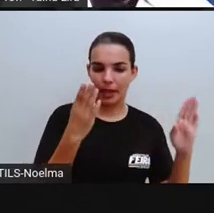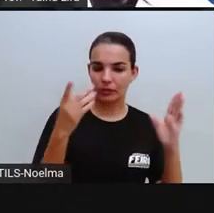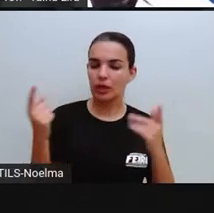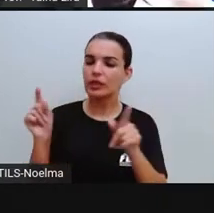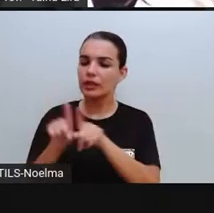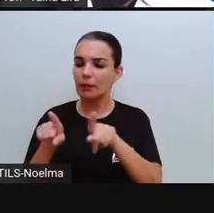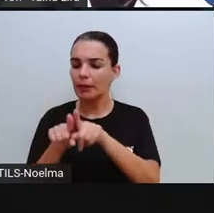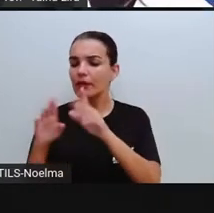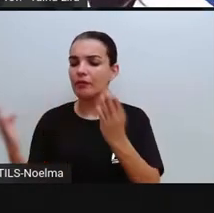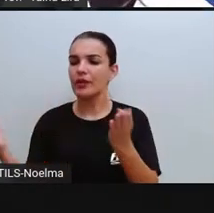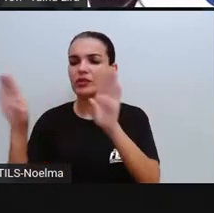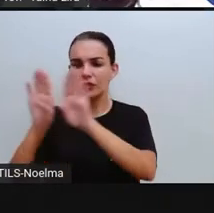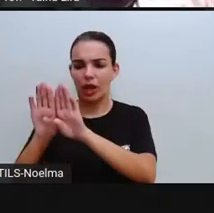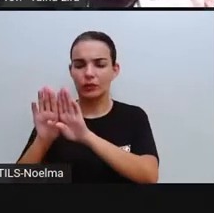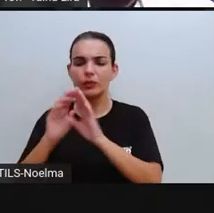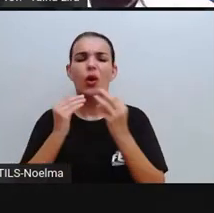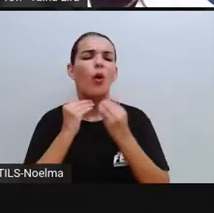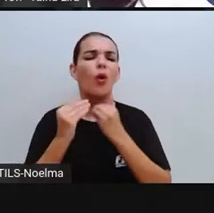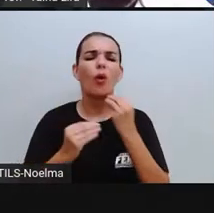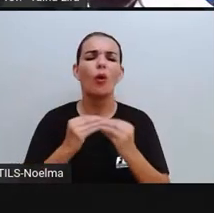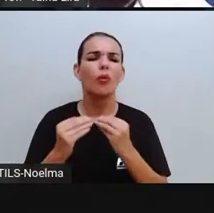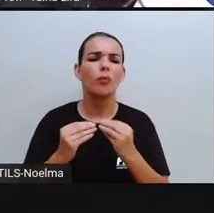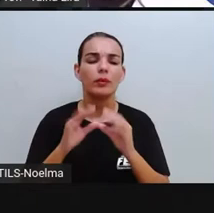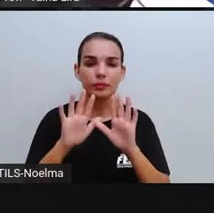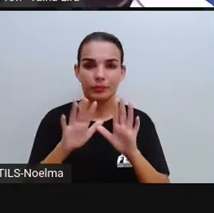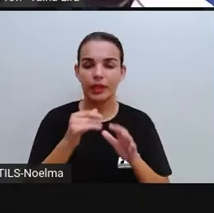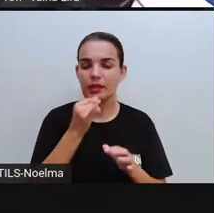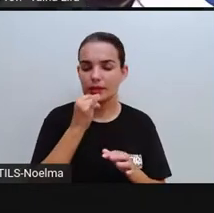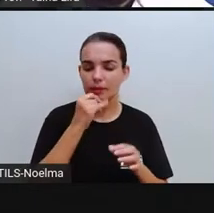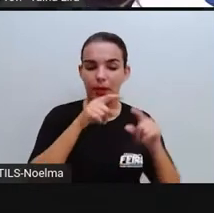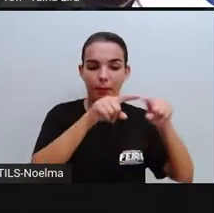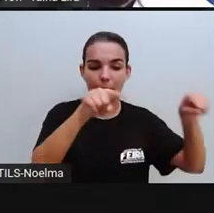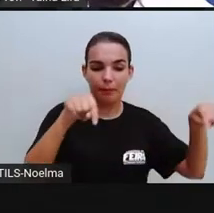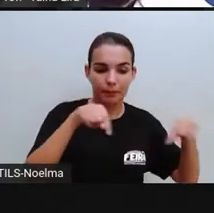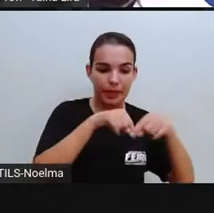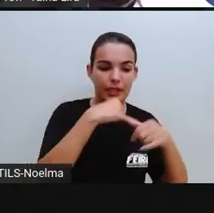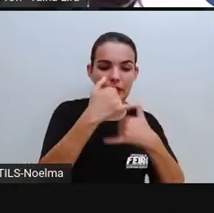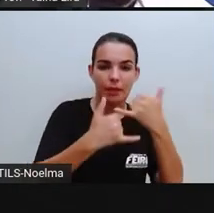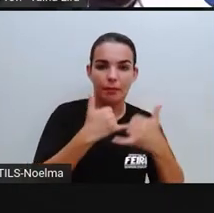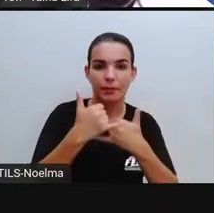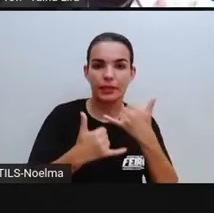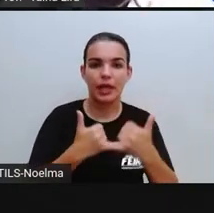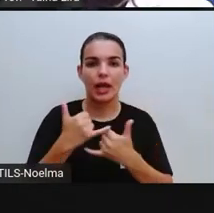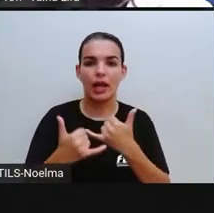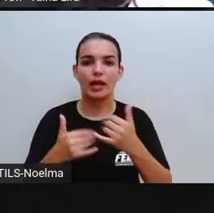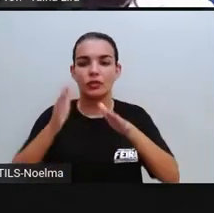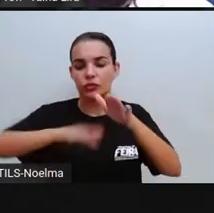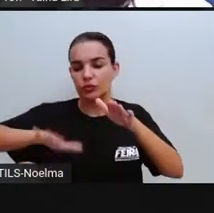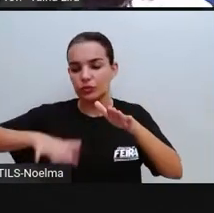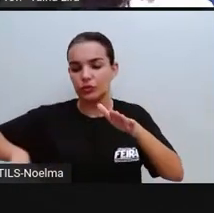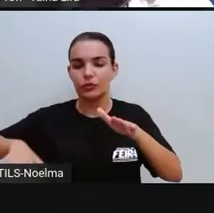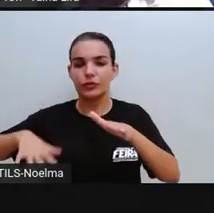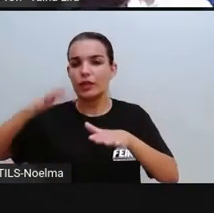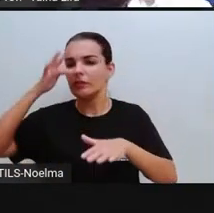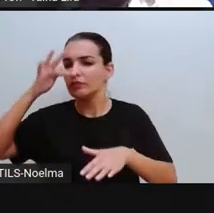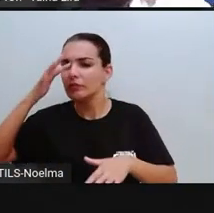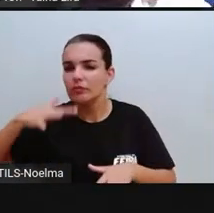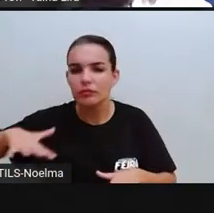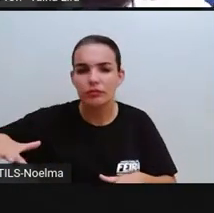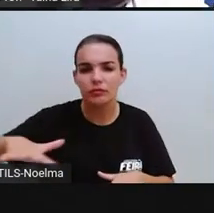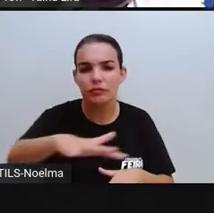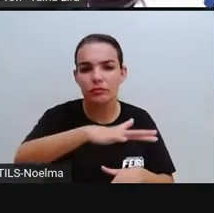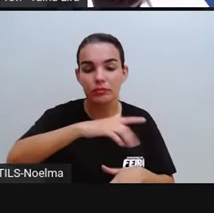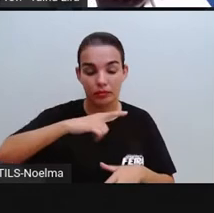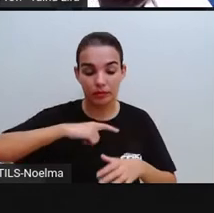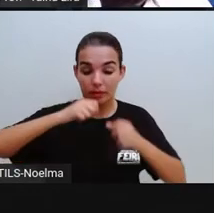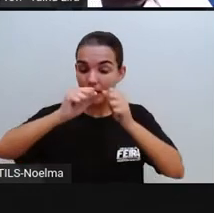tá? Como assim, Pró? As praças, parques, orlas, jardins são espaços